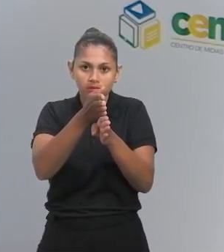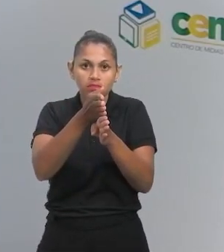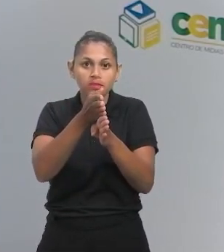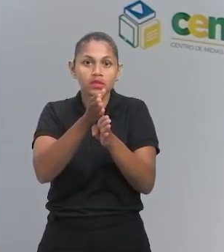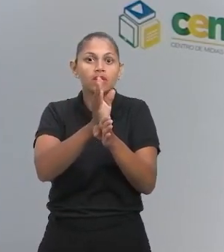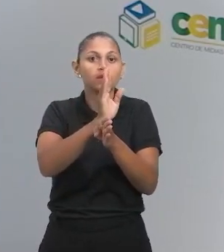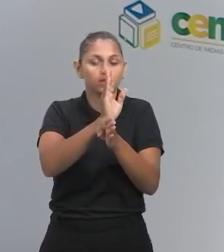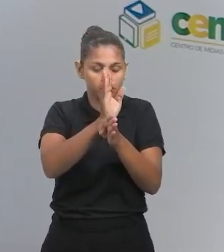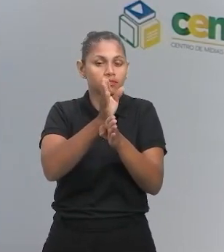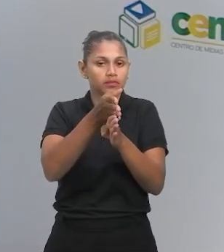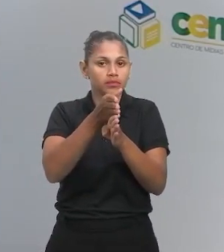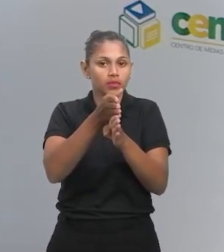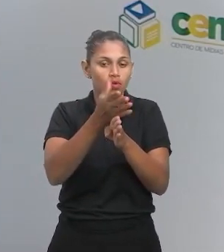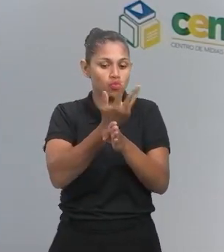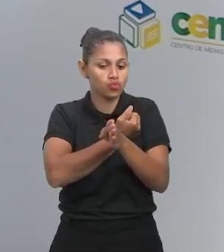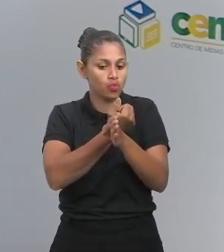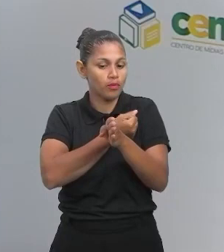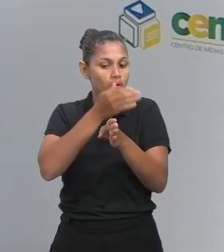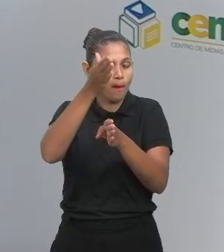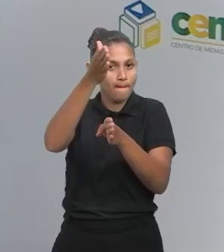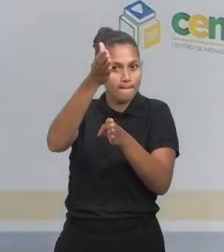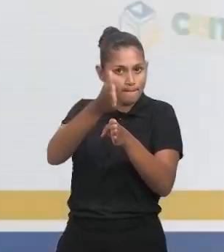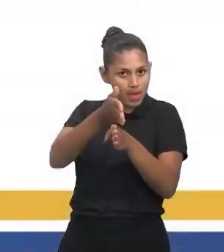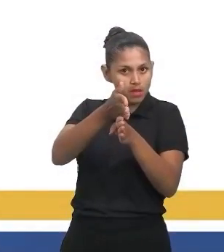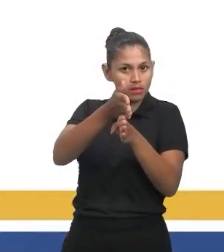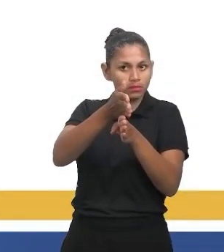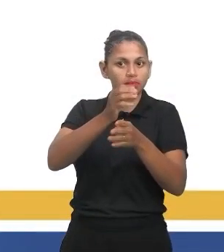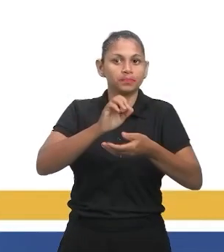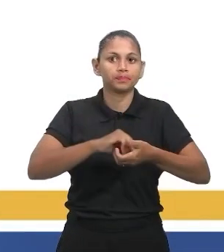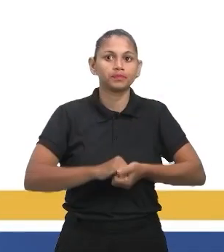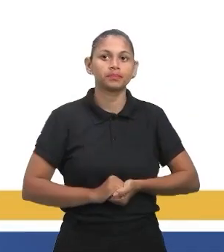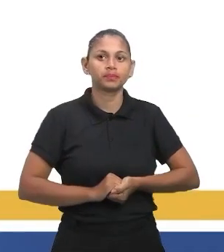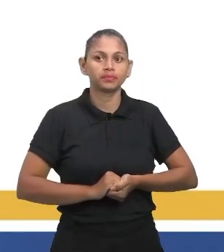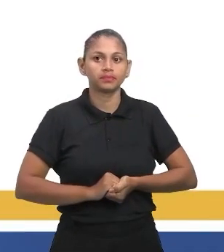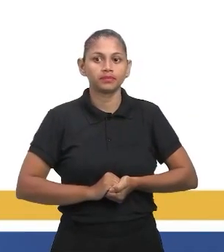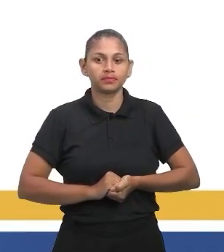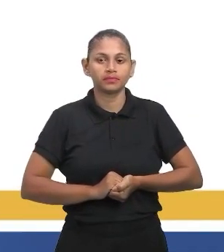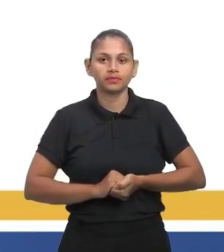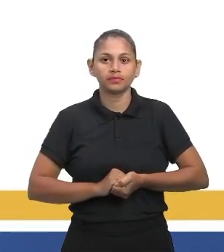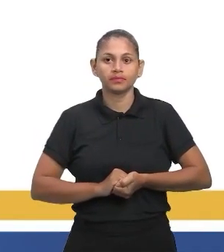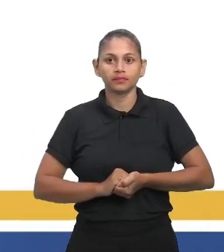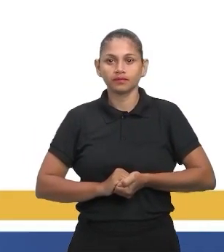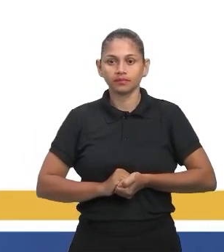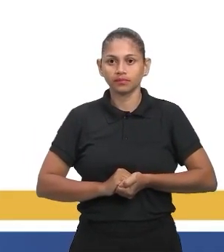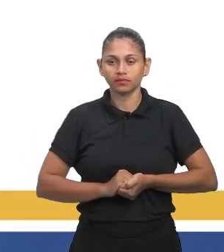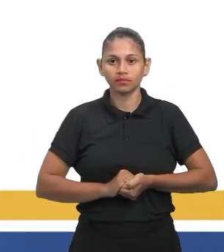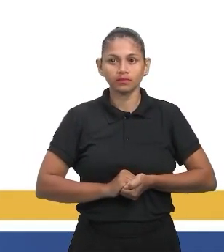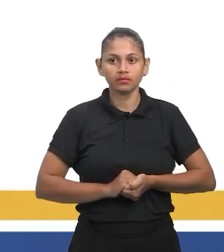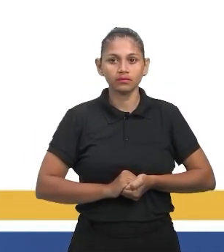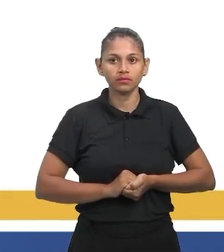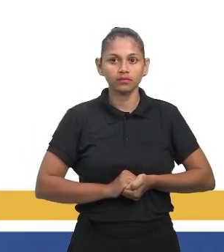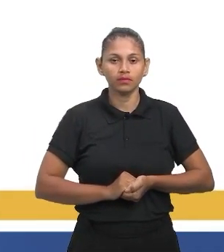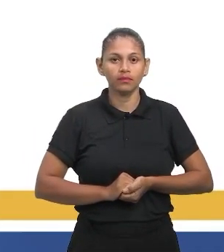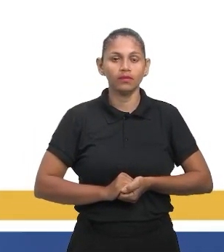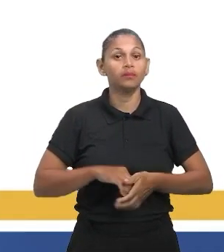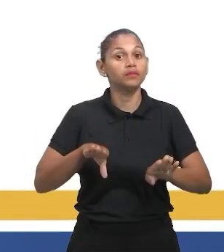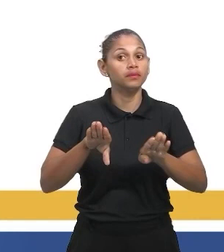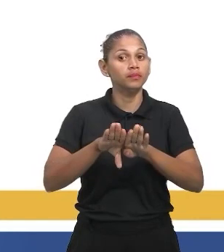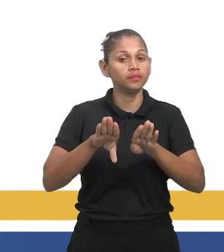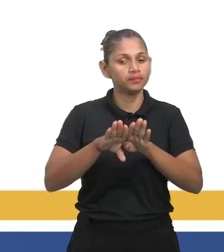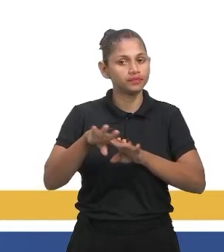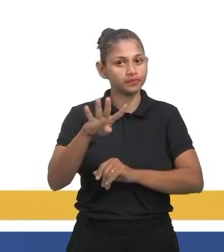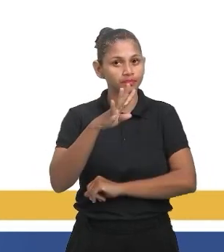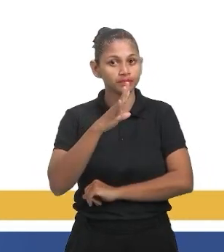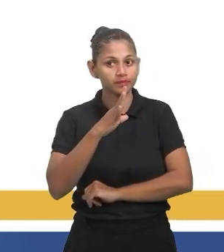em no meio. O número que está no meio. Então, vamos entender aqui na nossa matemática como isso aparece. Também conhecida como o